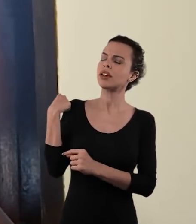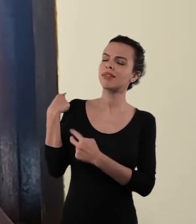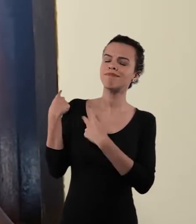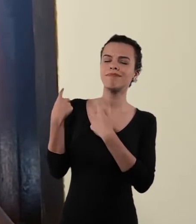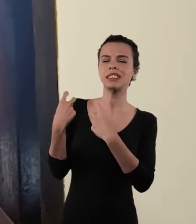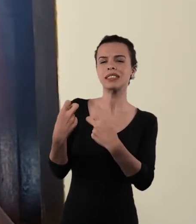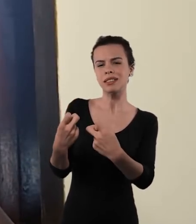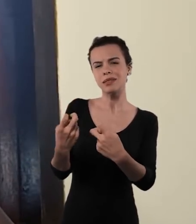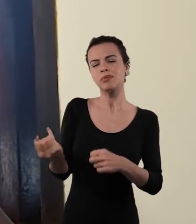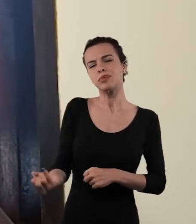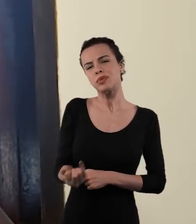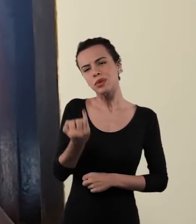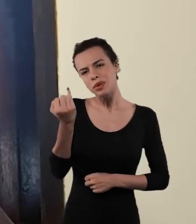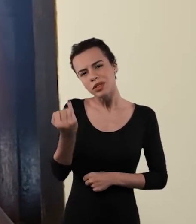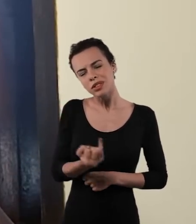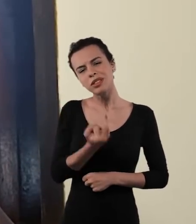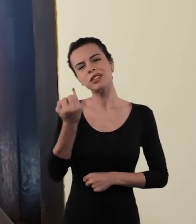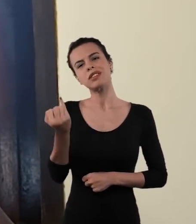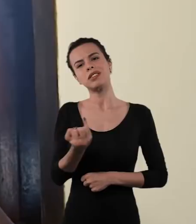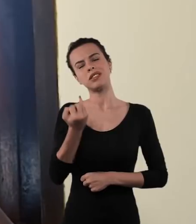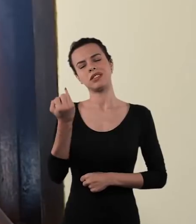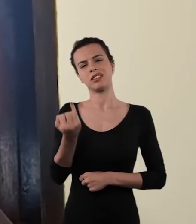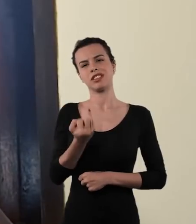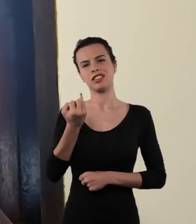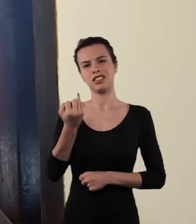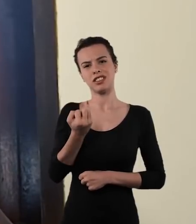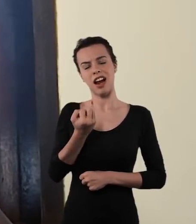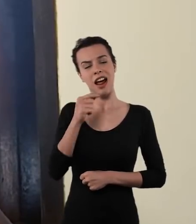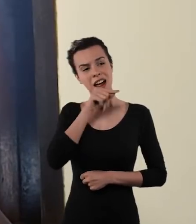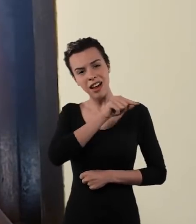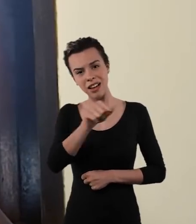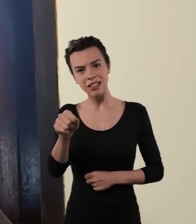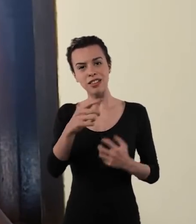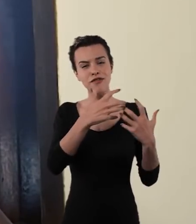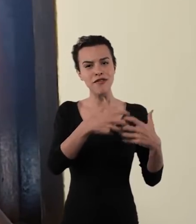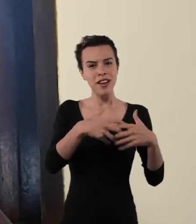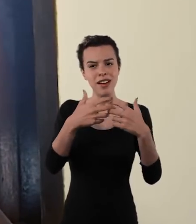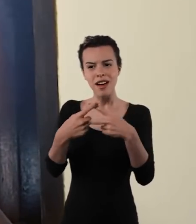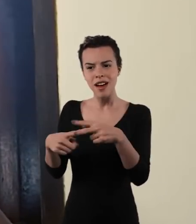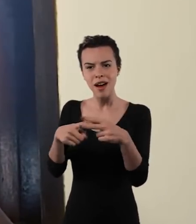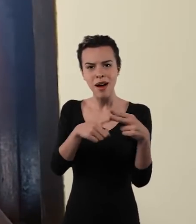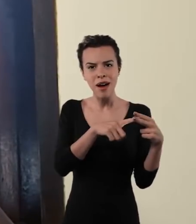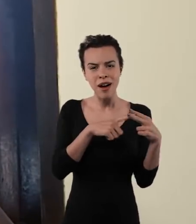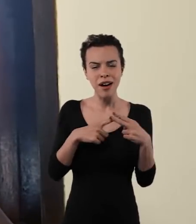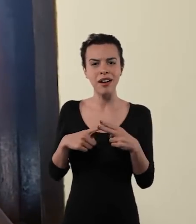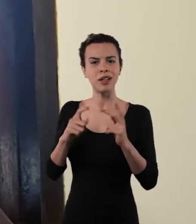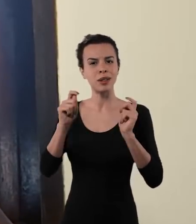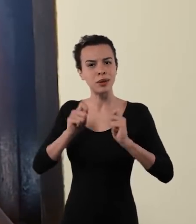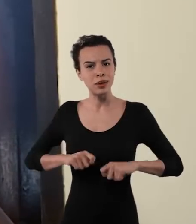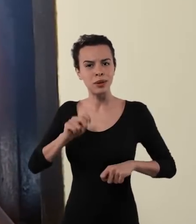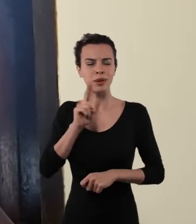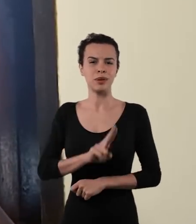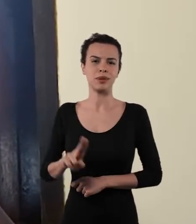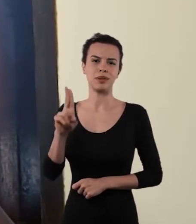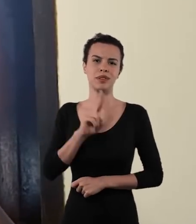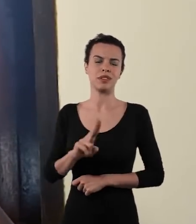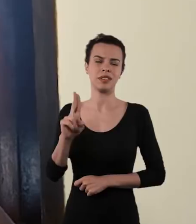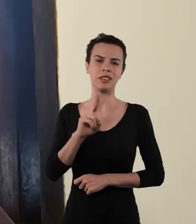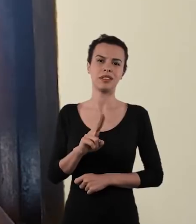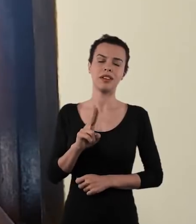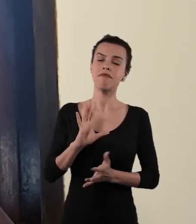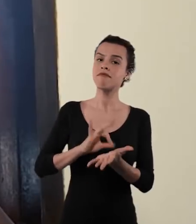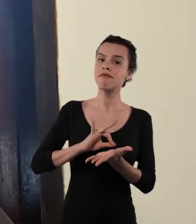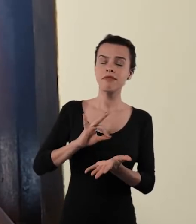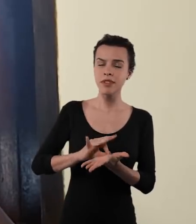o quanto que é importante que nessas ferramentas que podem ser utilizadas,